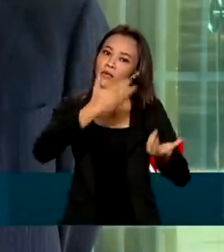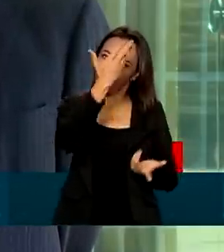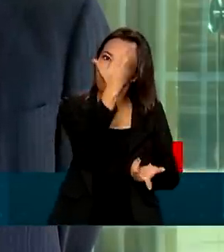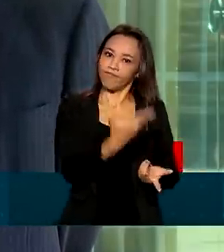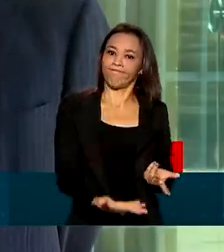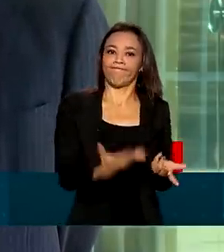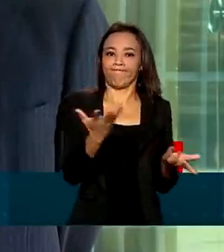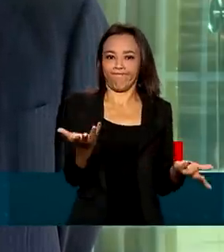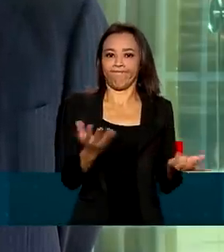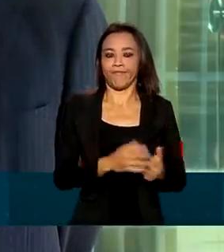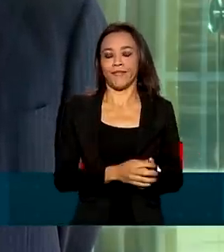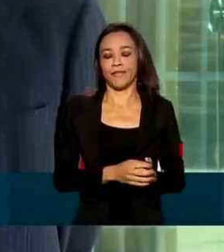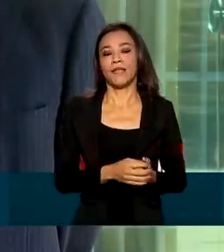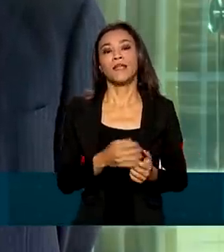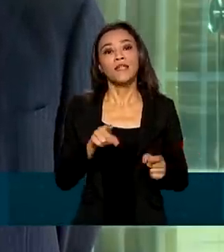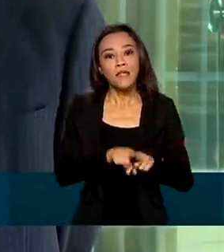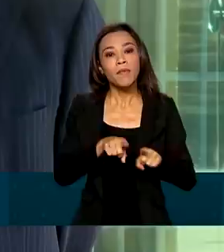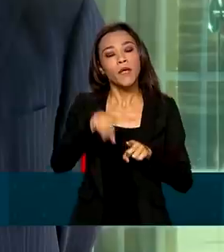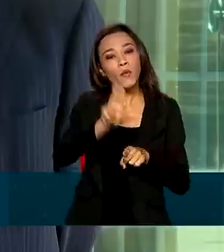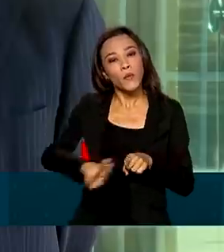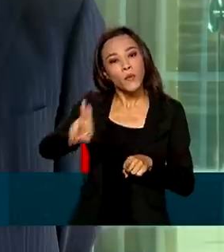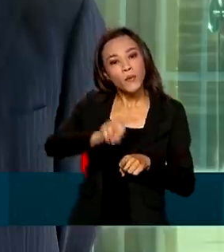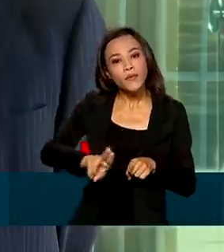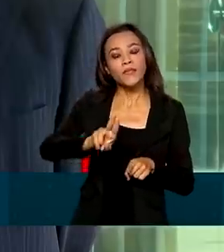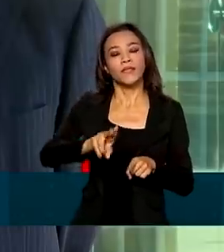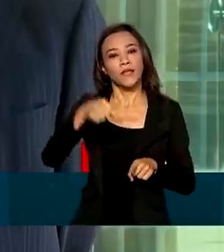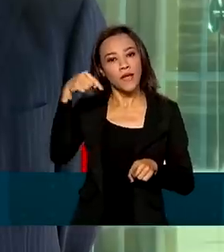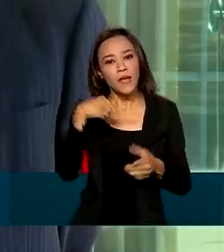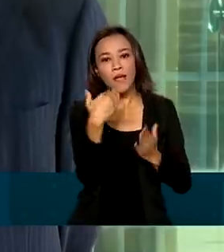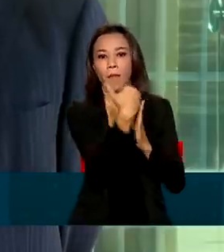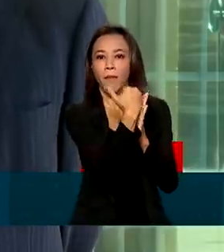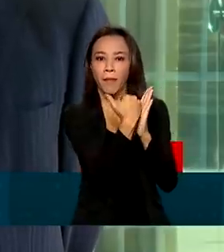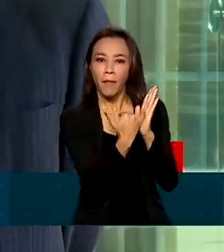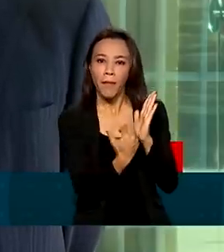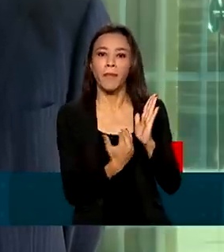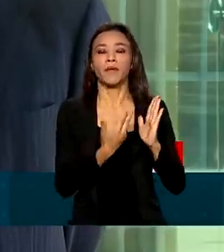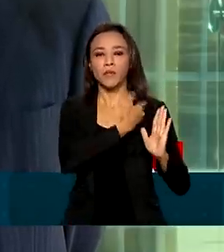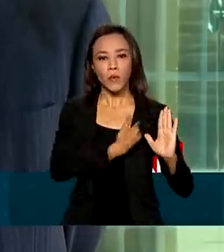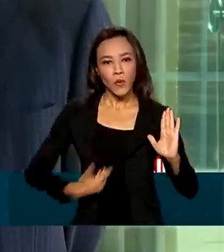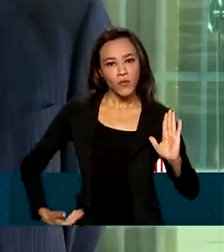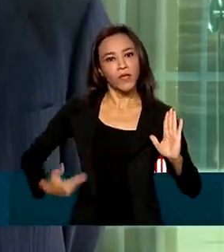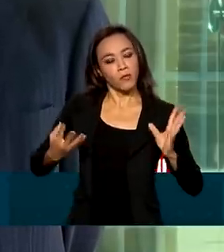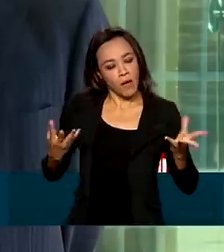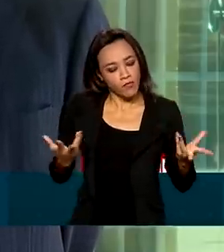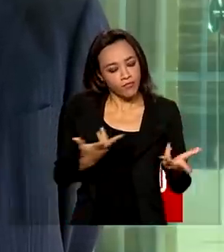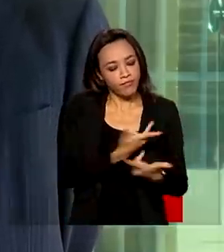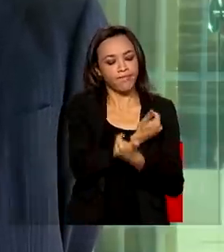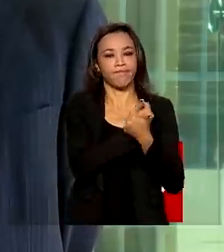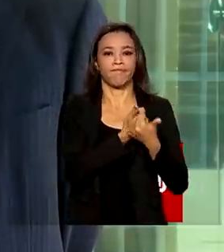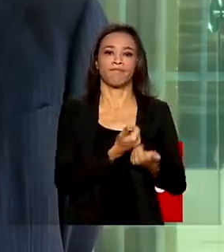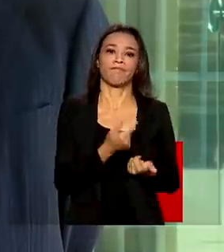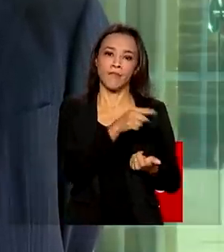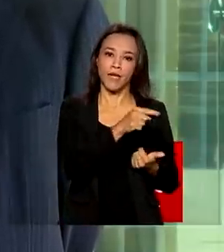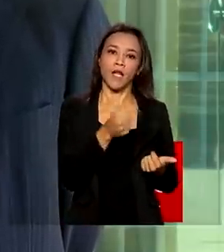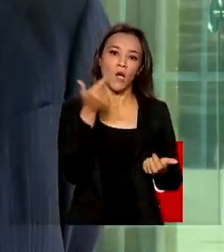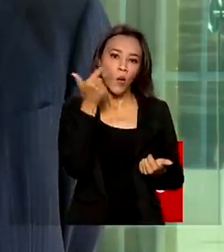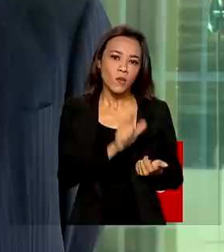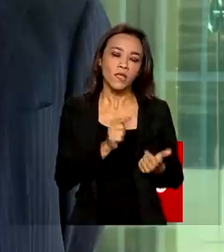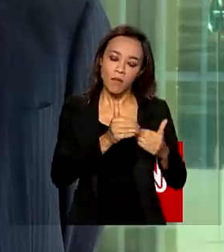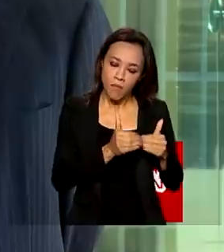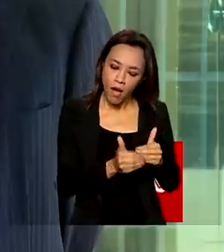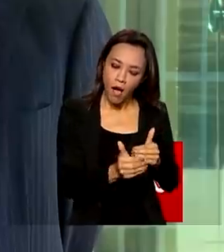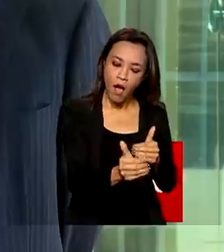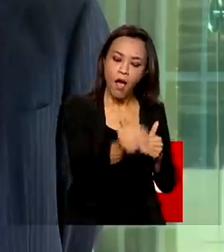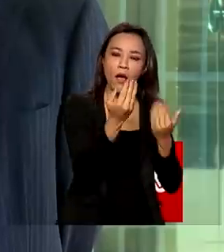também utilize, através desse programa, com maior eficácia o seu avanço na qualidade de